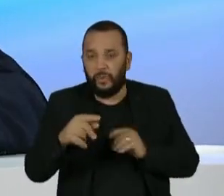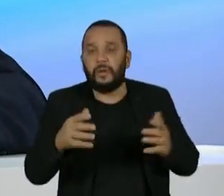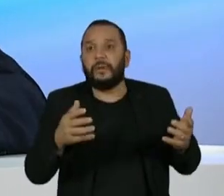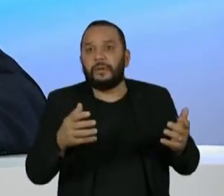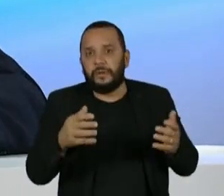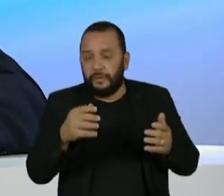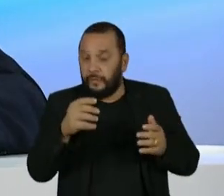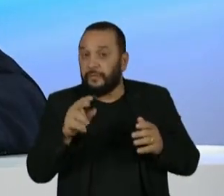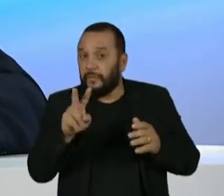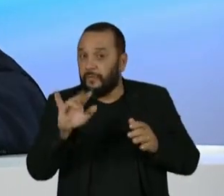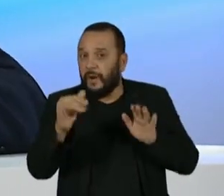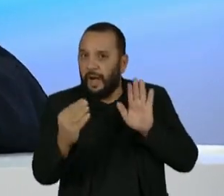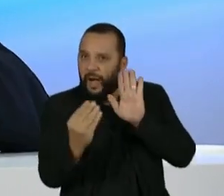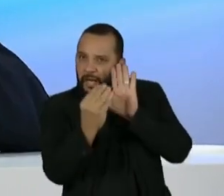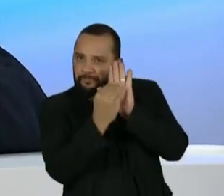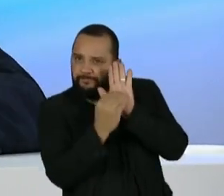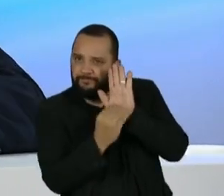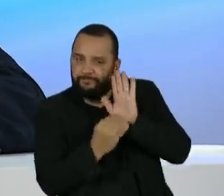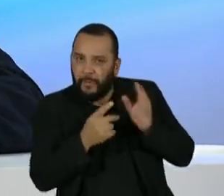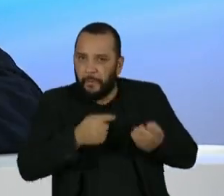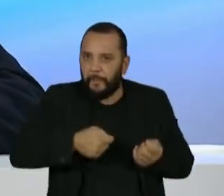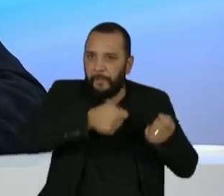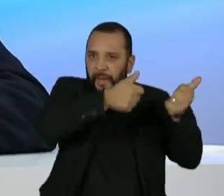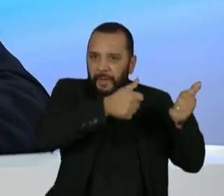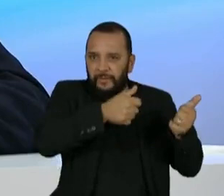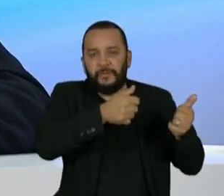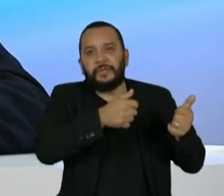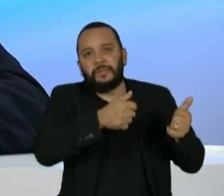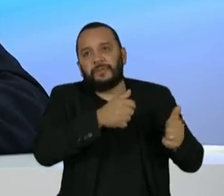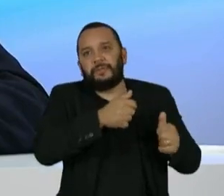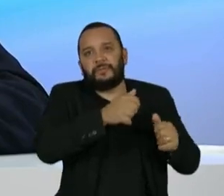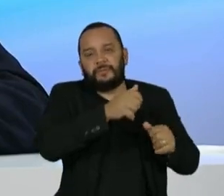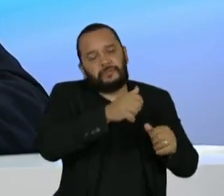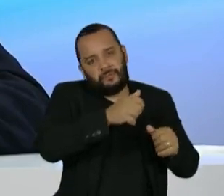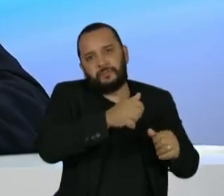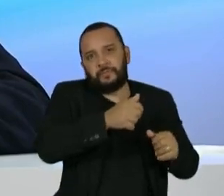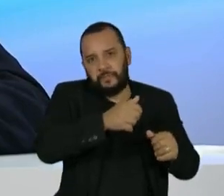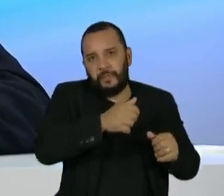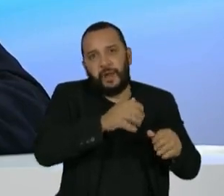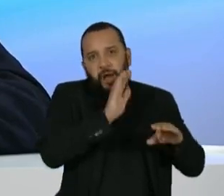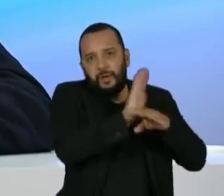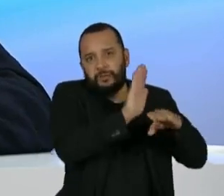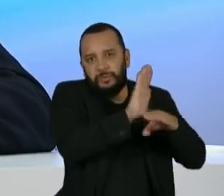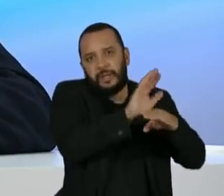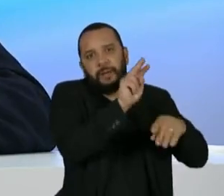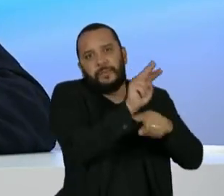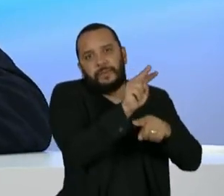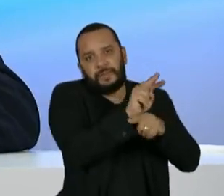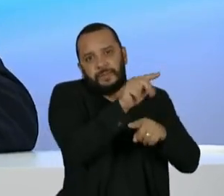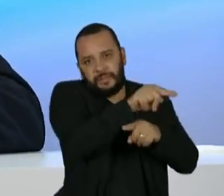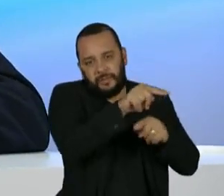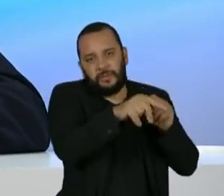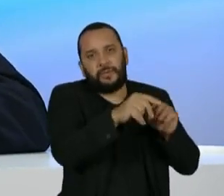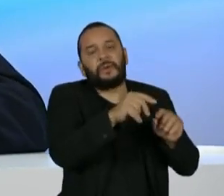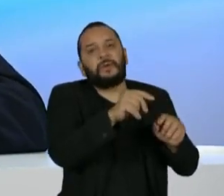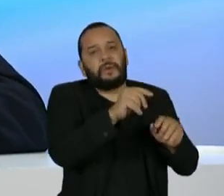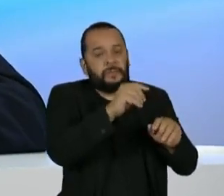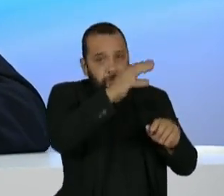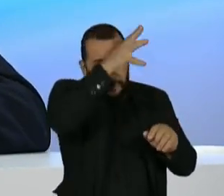incluir algum benefício novo, algum mecanismo novo de proteção para que a Zona Franca não perca a competitividade?